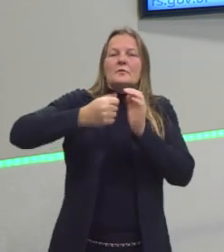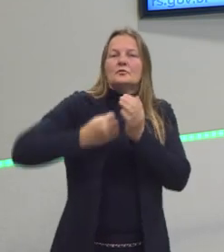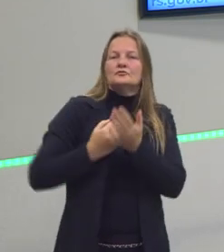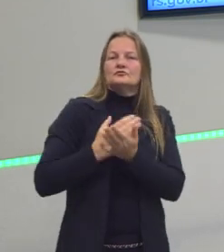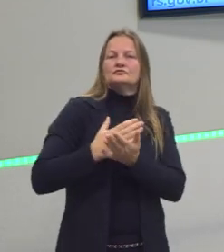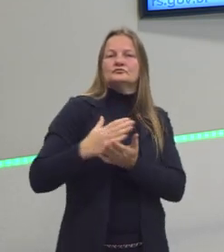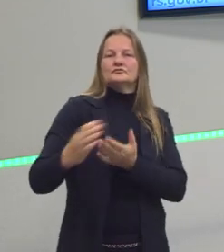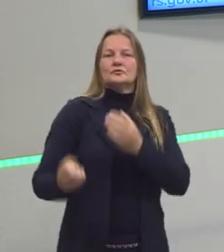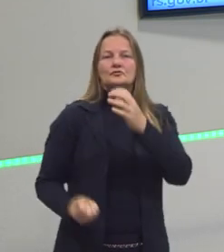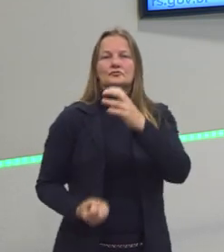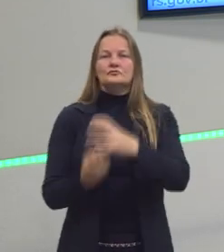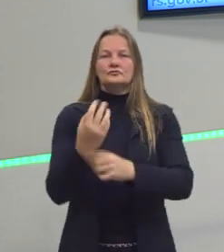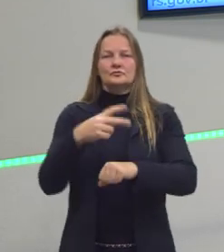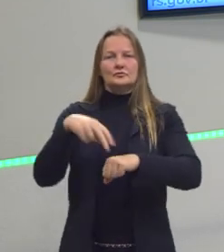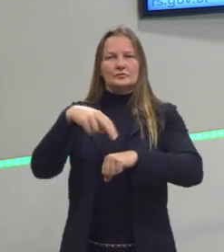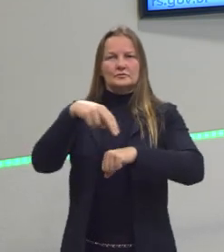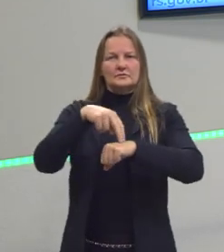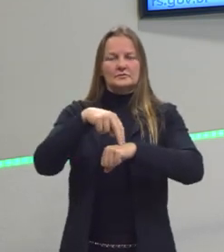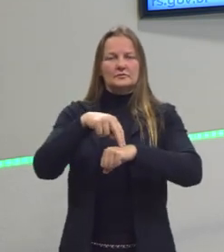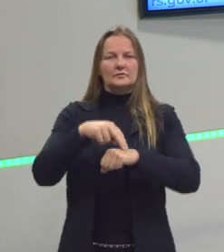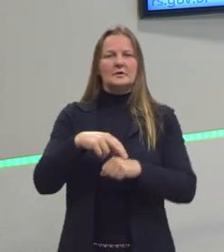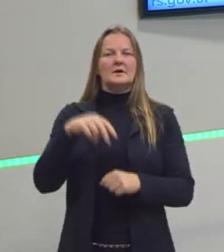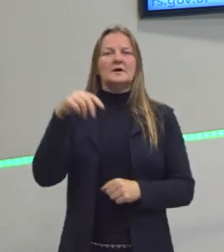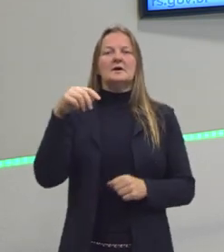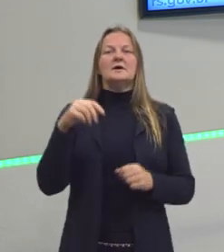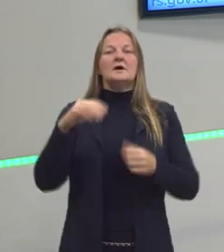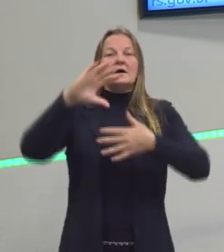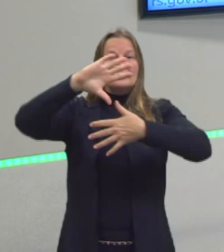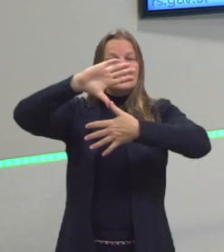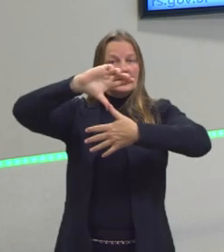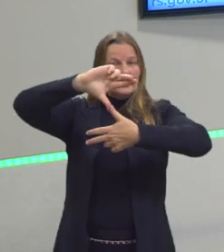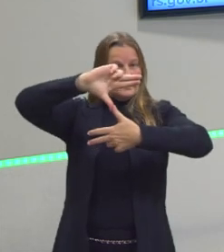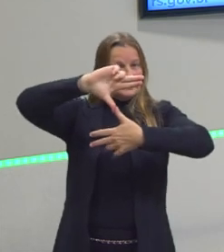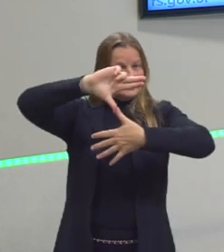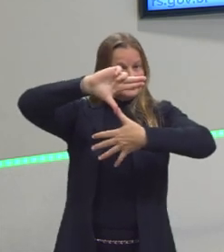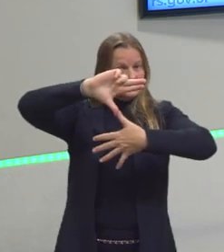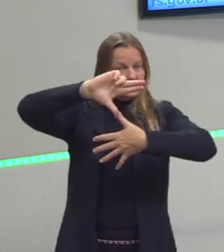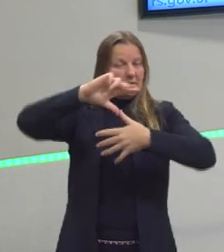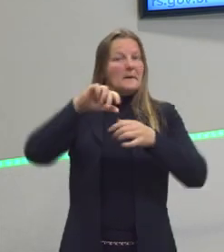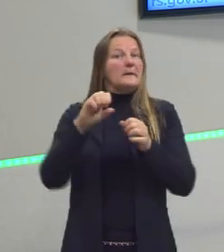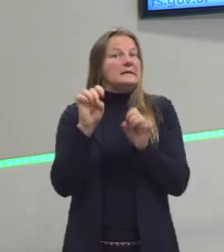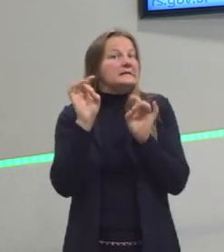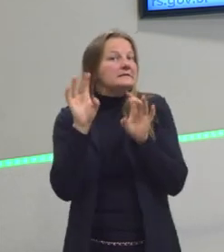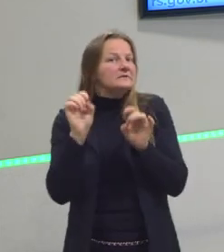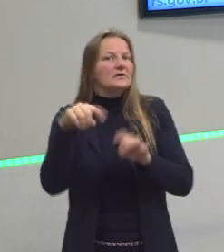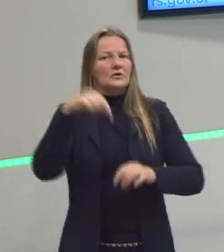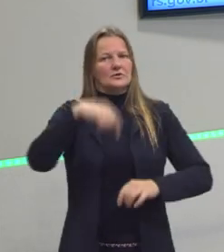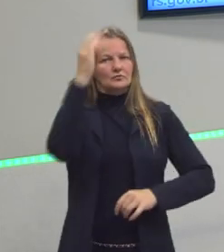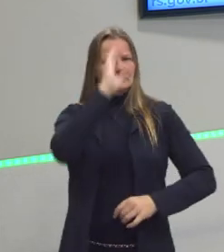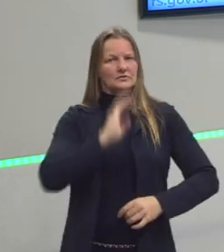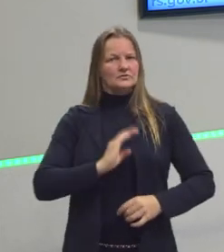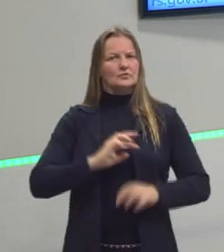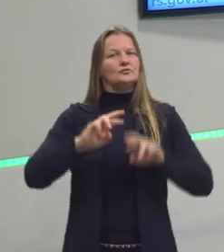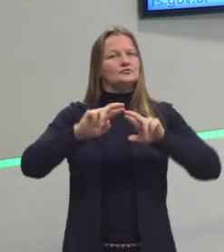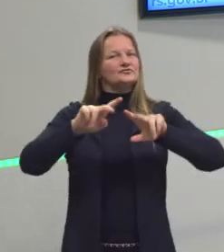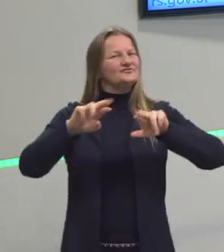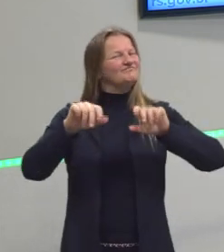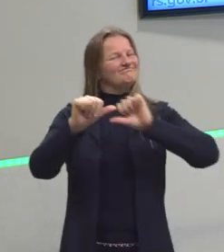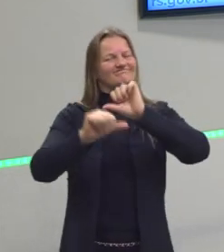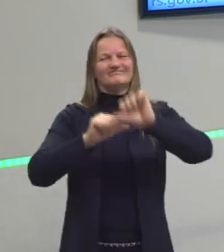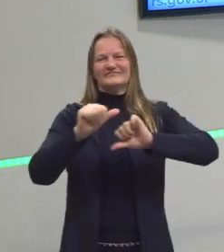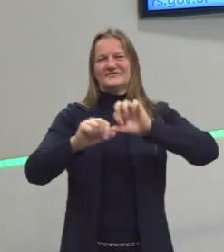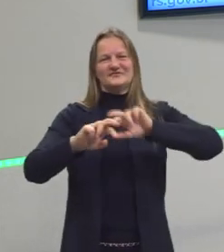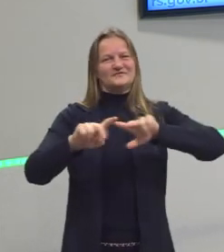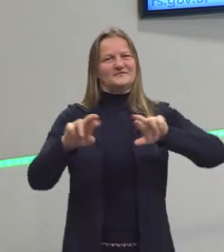são criadas as nações. O processo da América Latina, em especial o Brasil, que vamos analisar hoje, é um processo totalmente ao